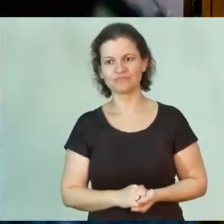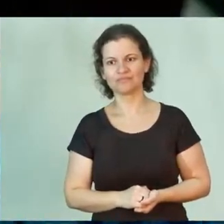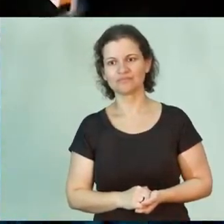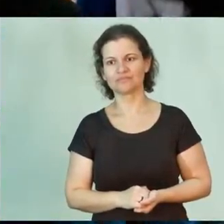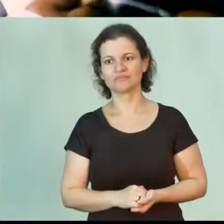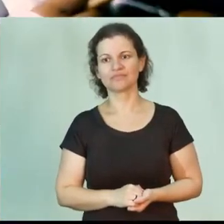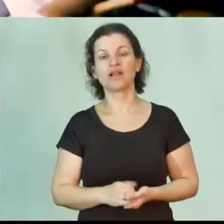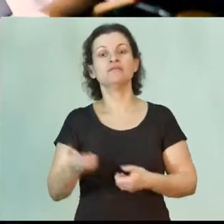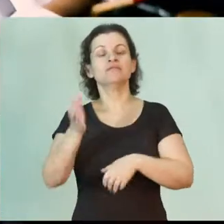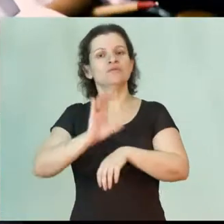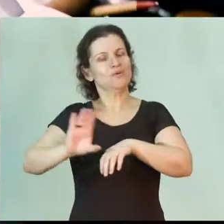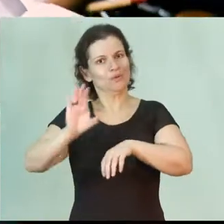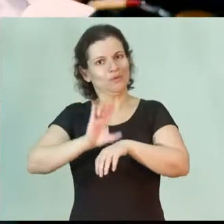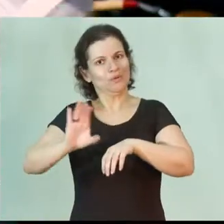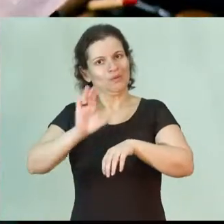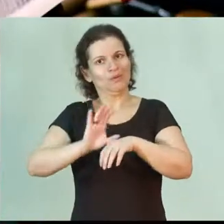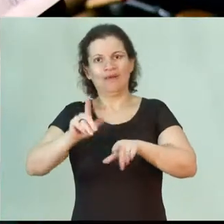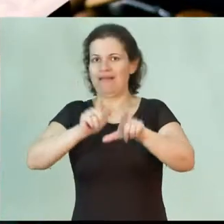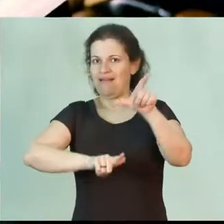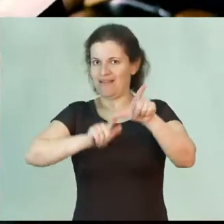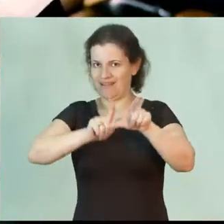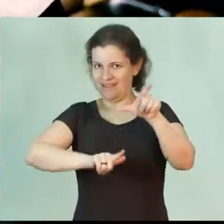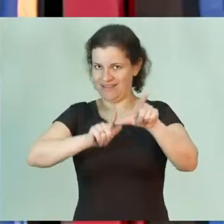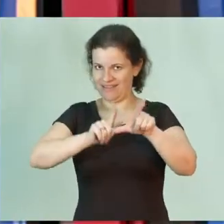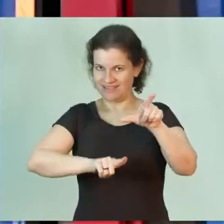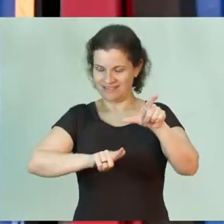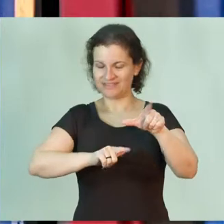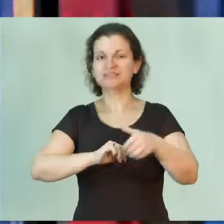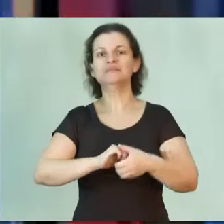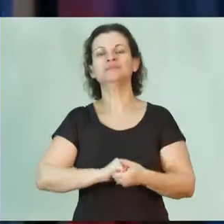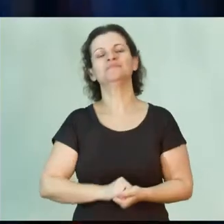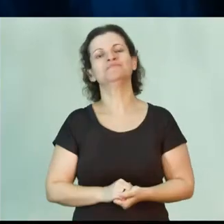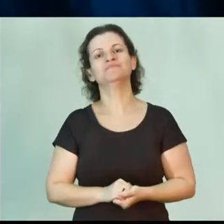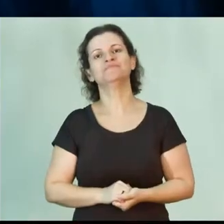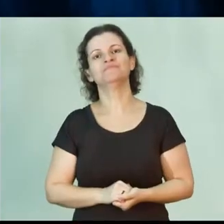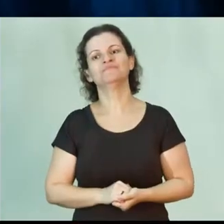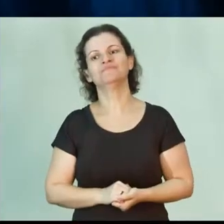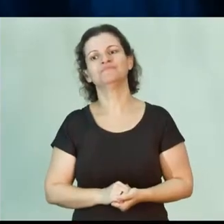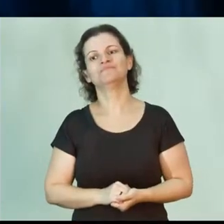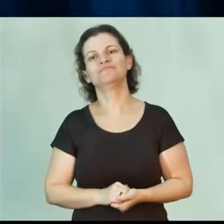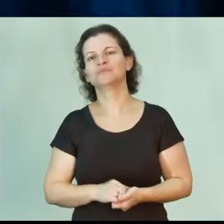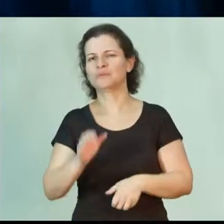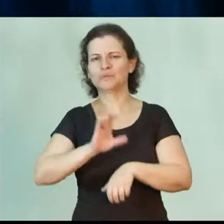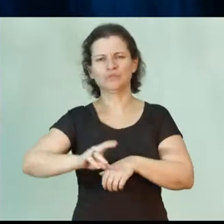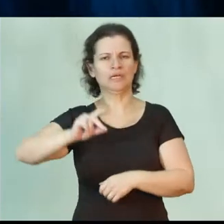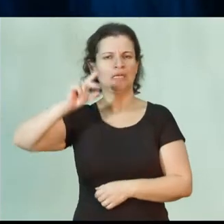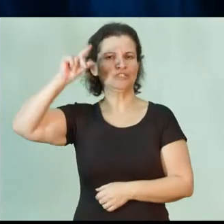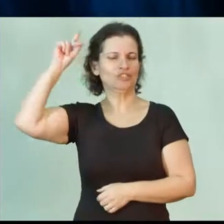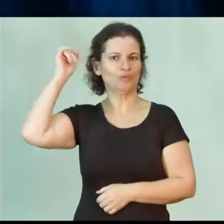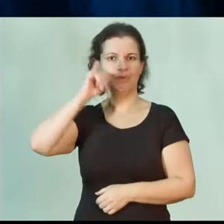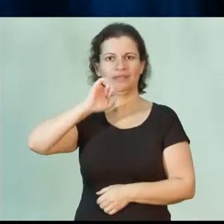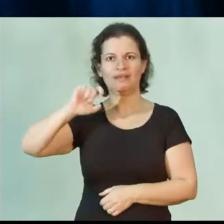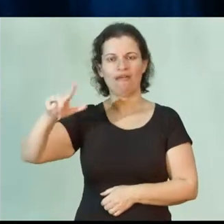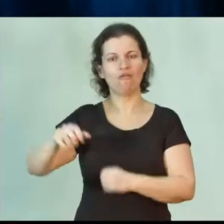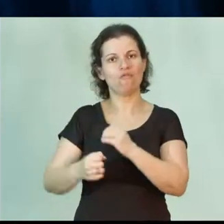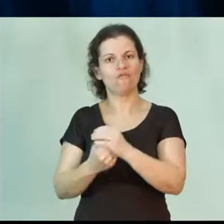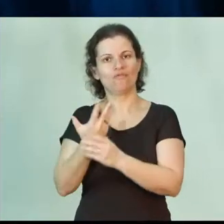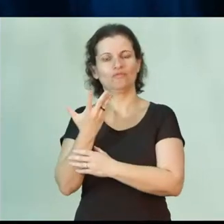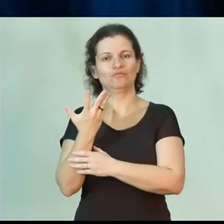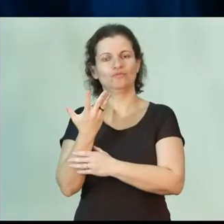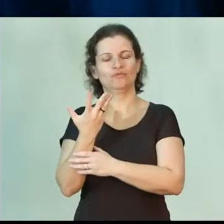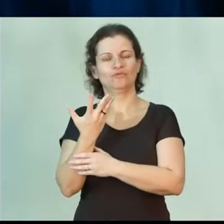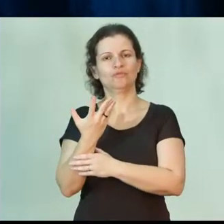O curso de letras é um dos cursos mais antigos do IEL. A sua fundação